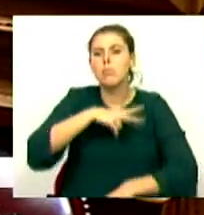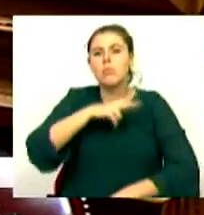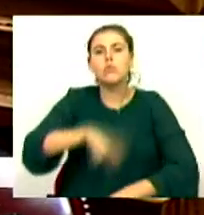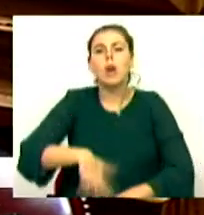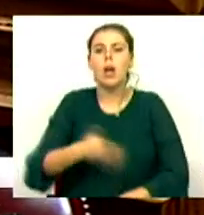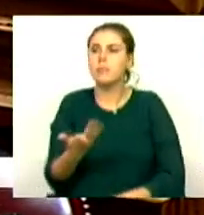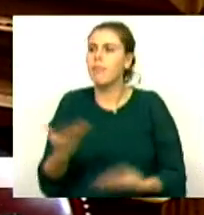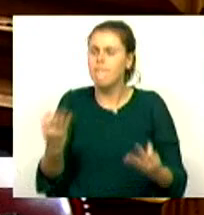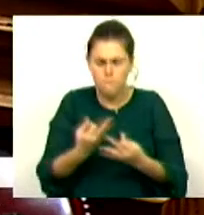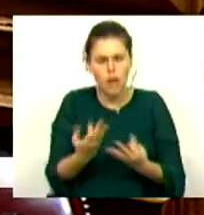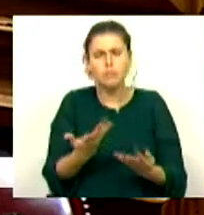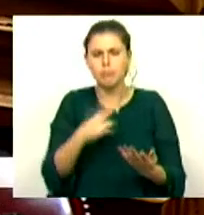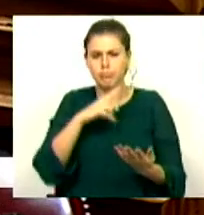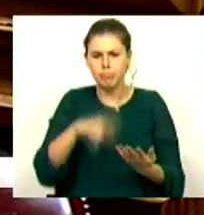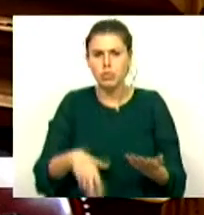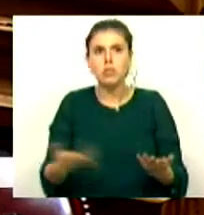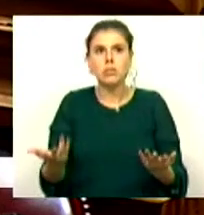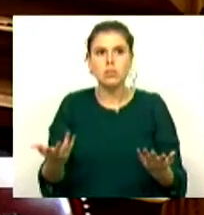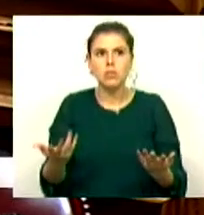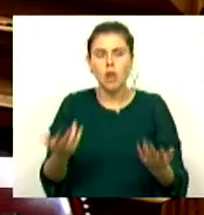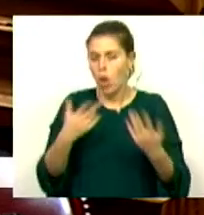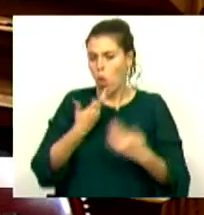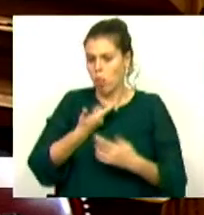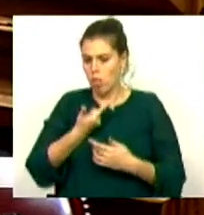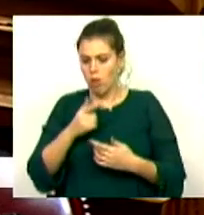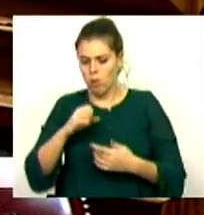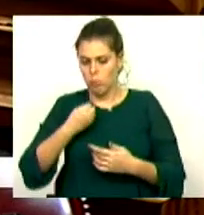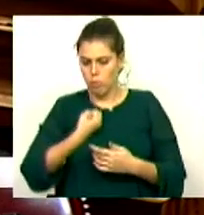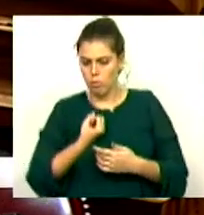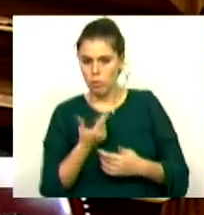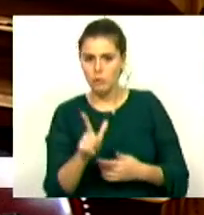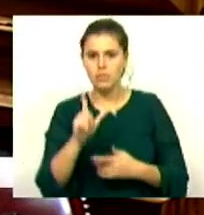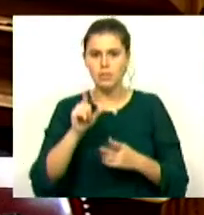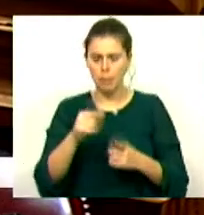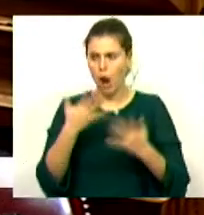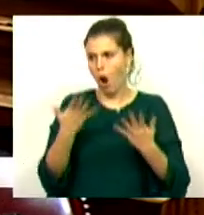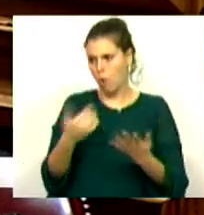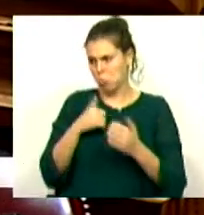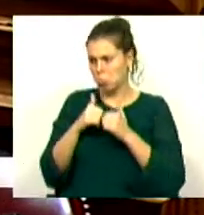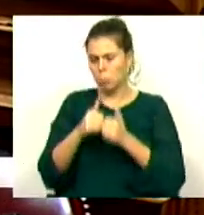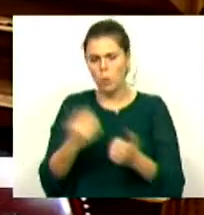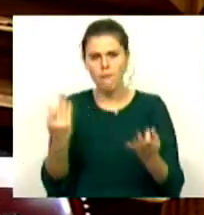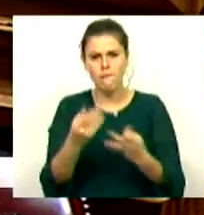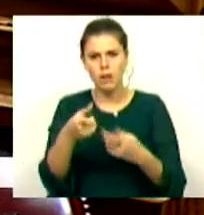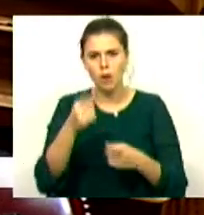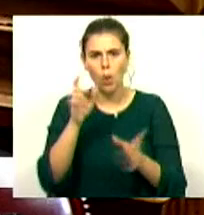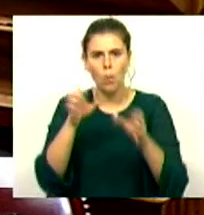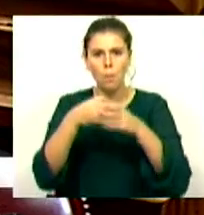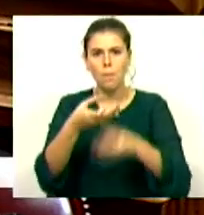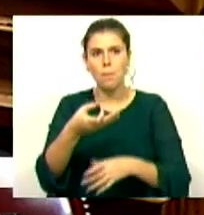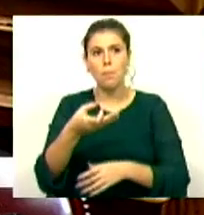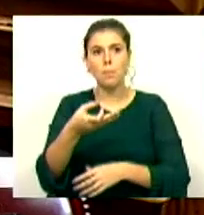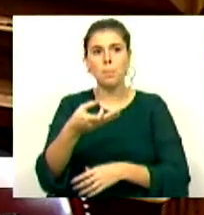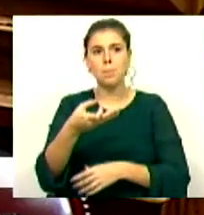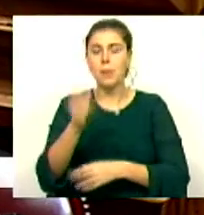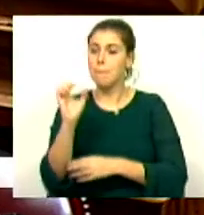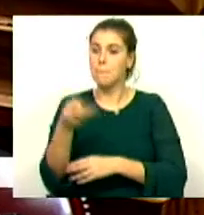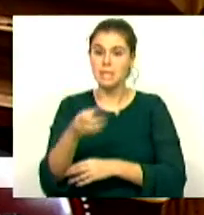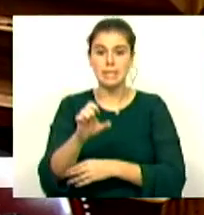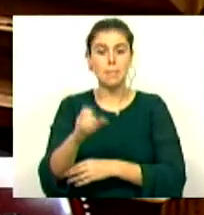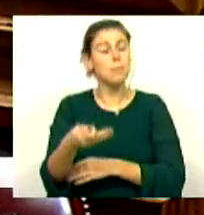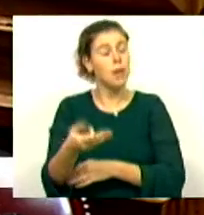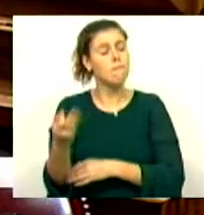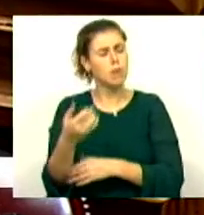seja português. E o livro também. Agora, eu acompanho de facto aqui o Partido Comunista